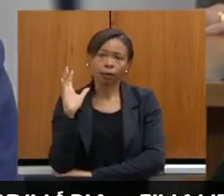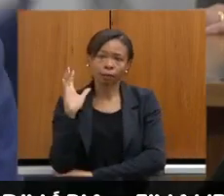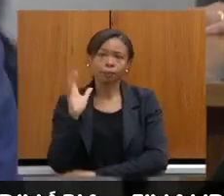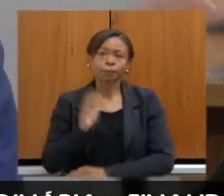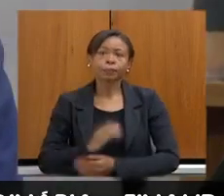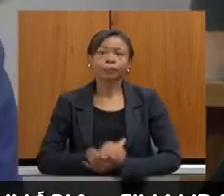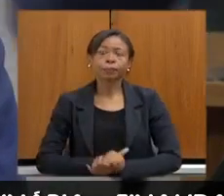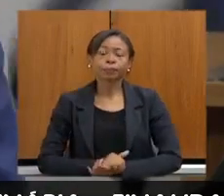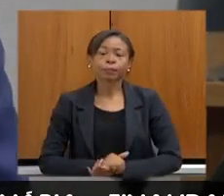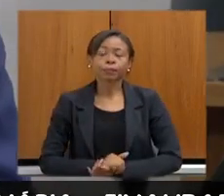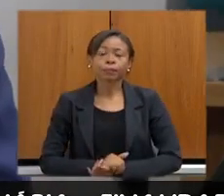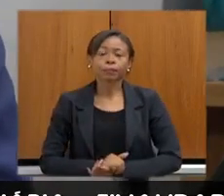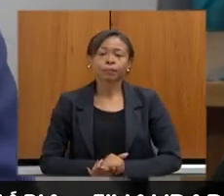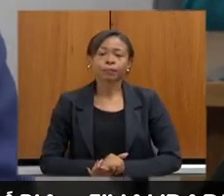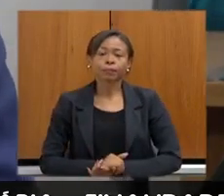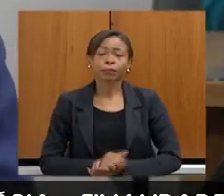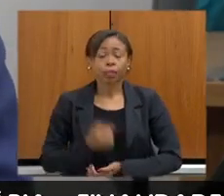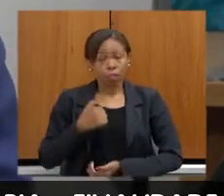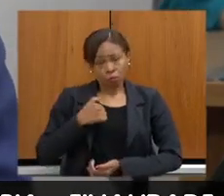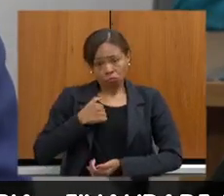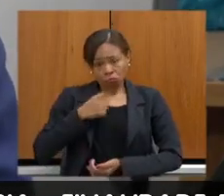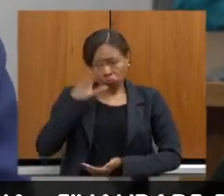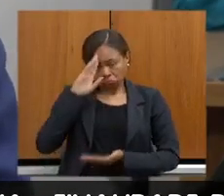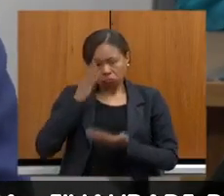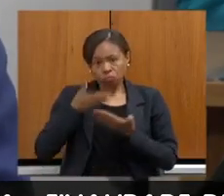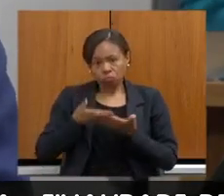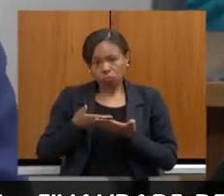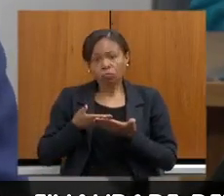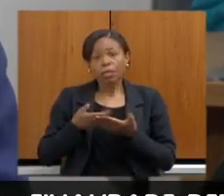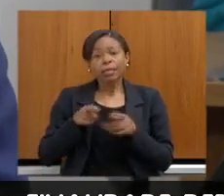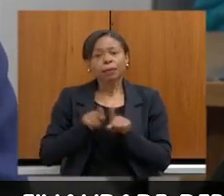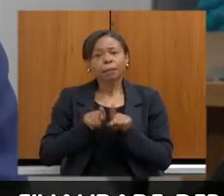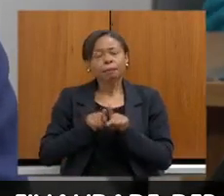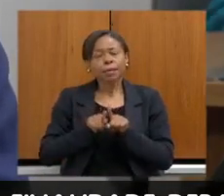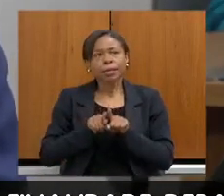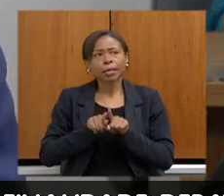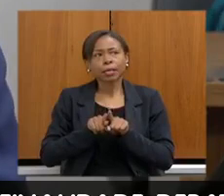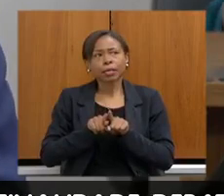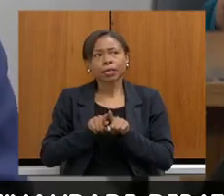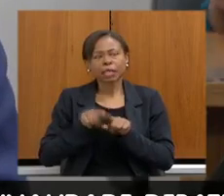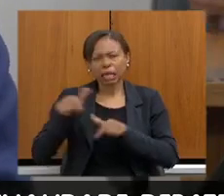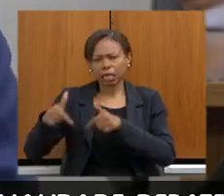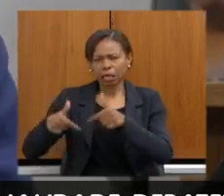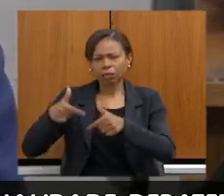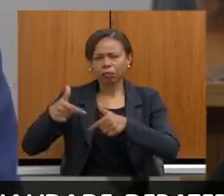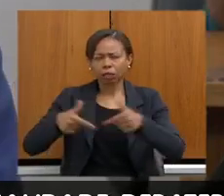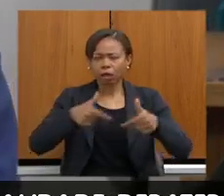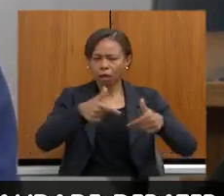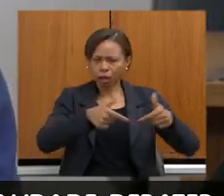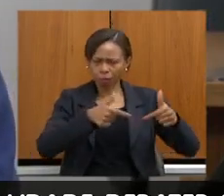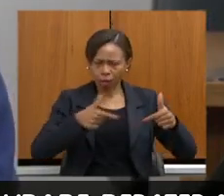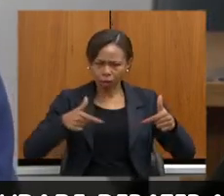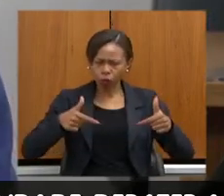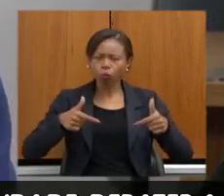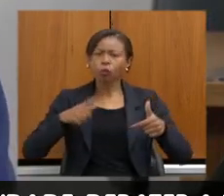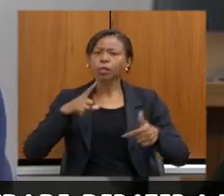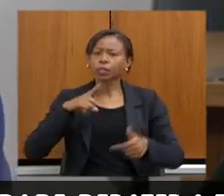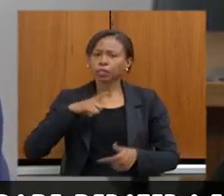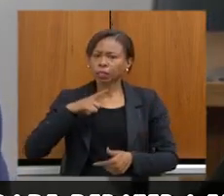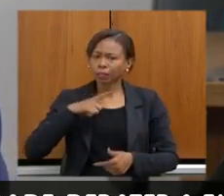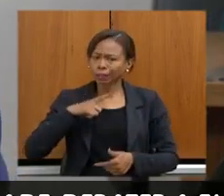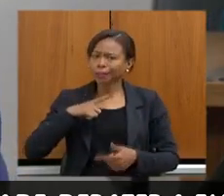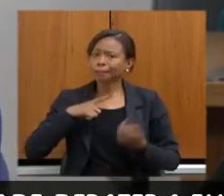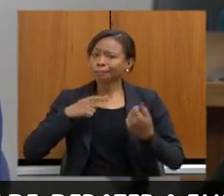e eu acredito que nós temos aí também, dentro de todos esses trabalhos, nós temos aí que